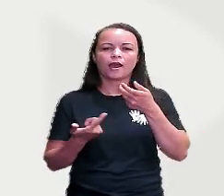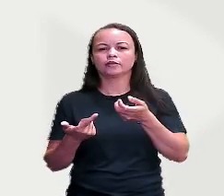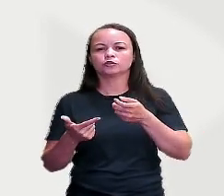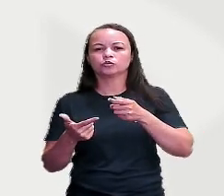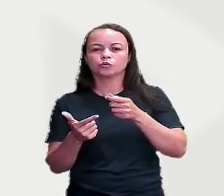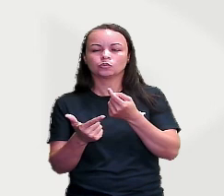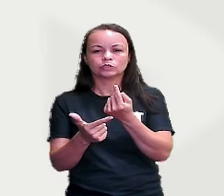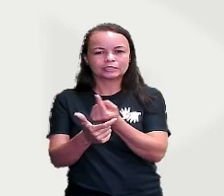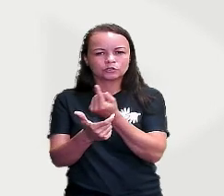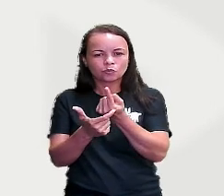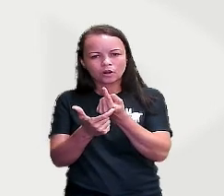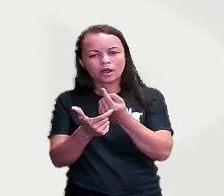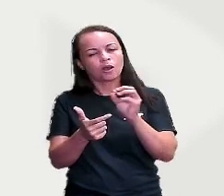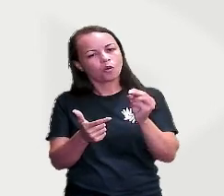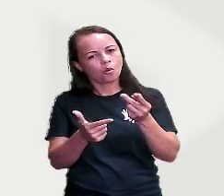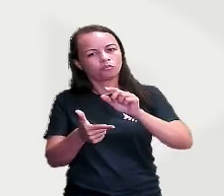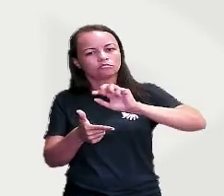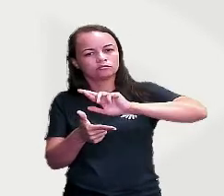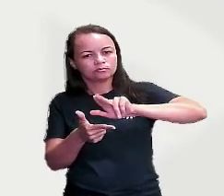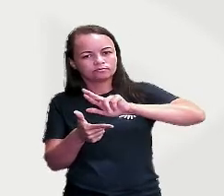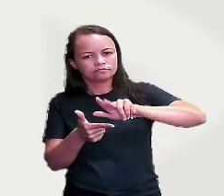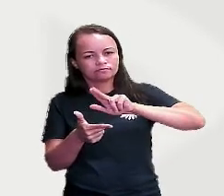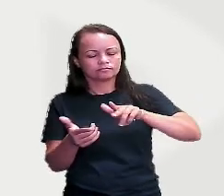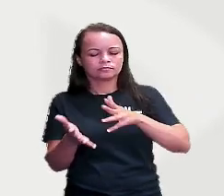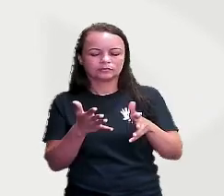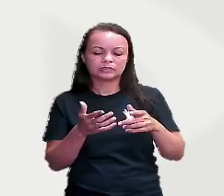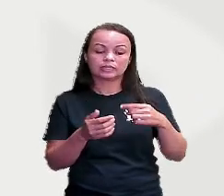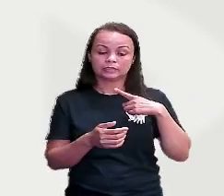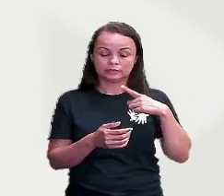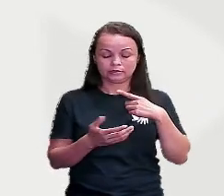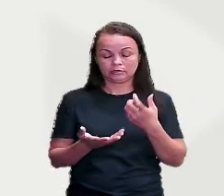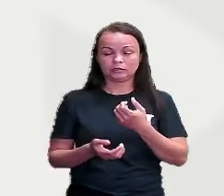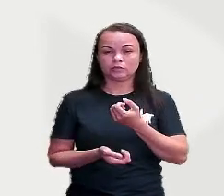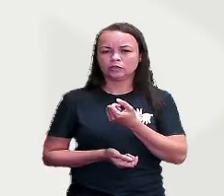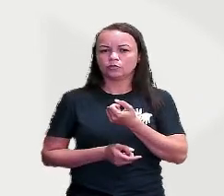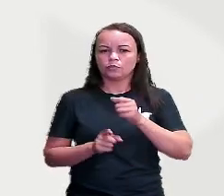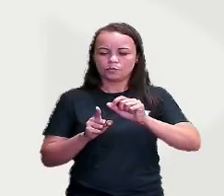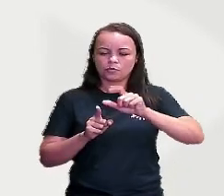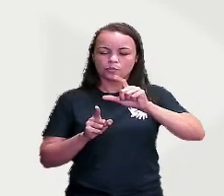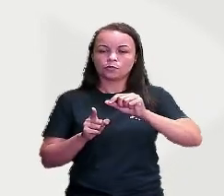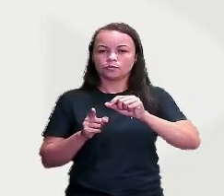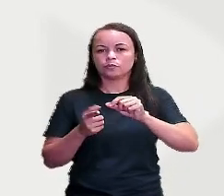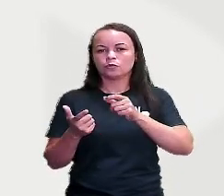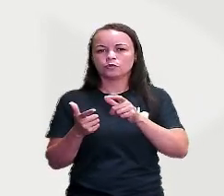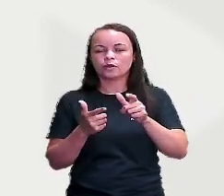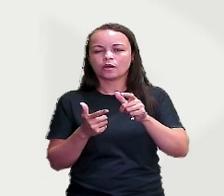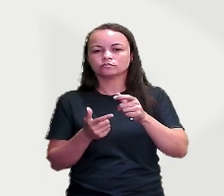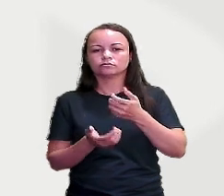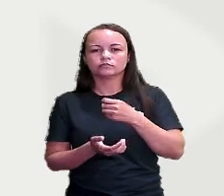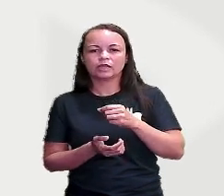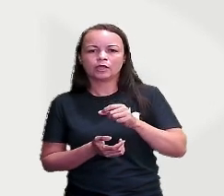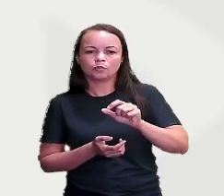plural. E o grau? Temos o aumentativo, sintético, e o diminutivo, analítico.